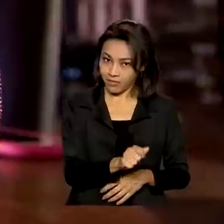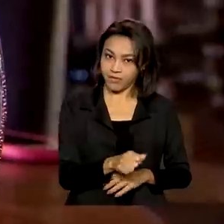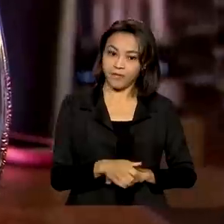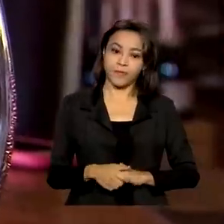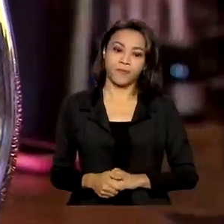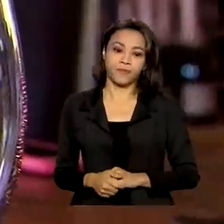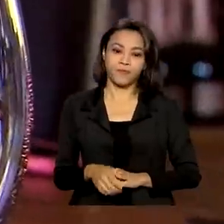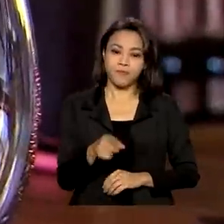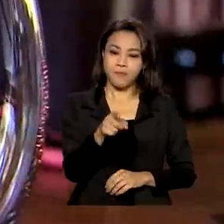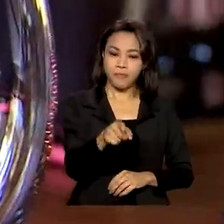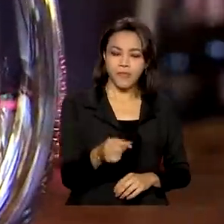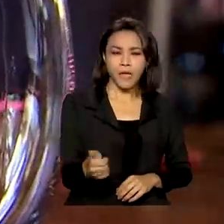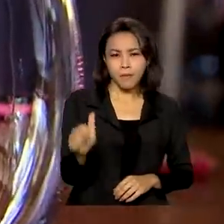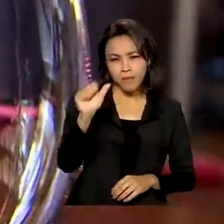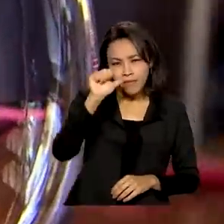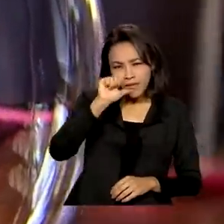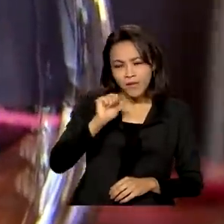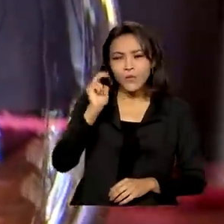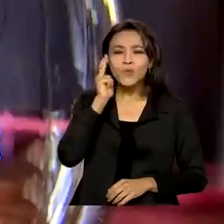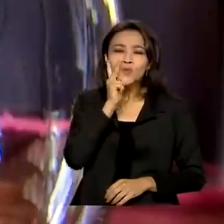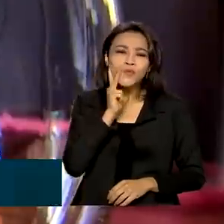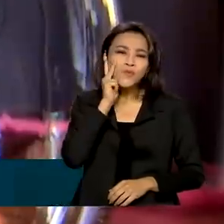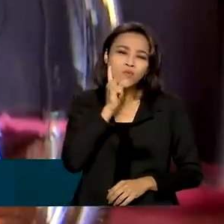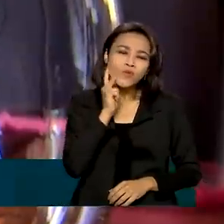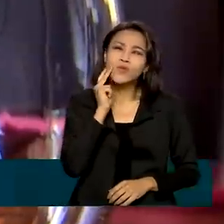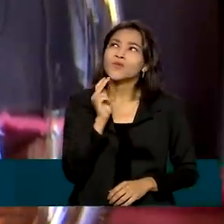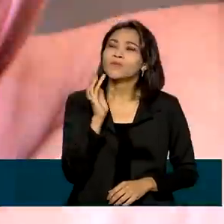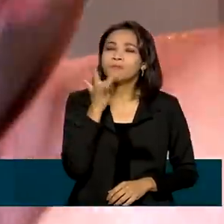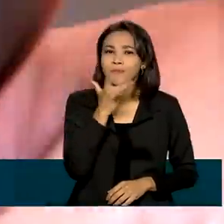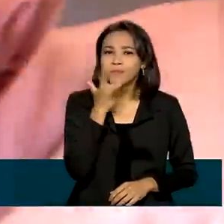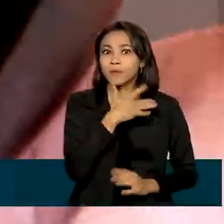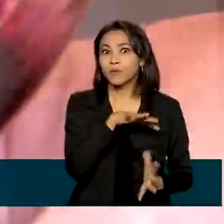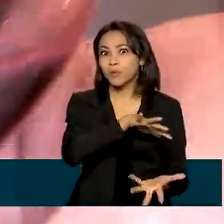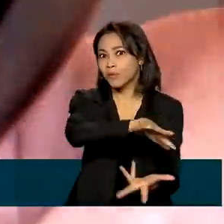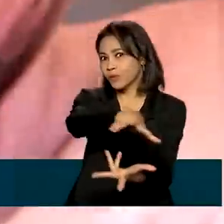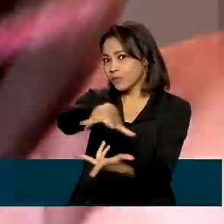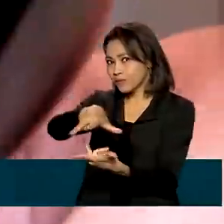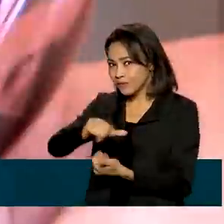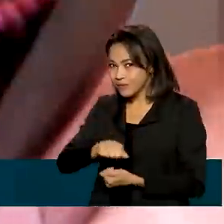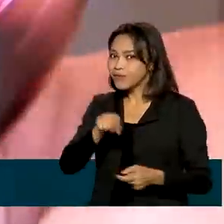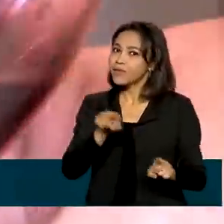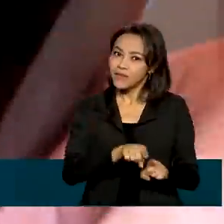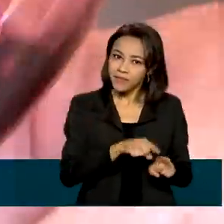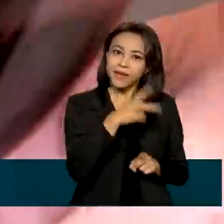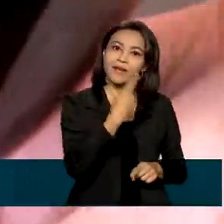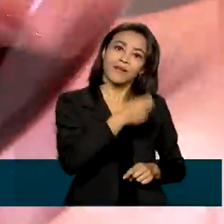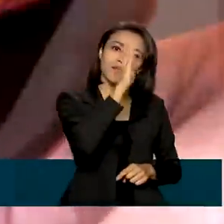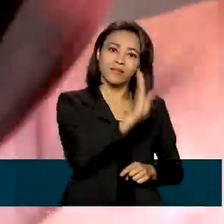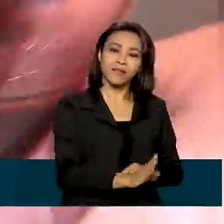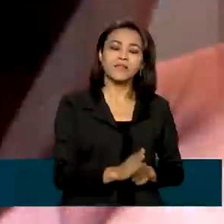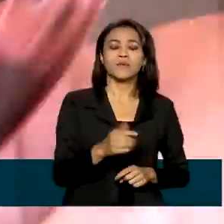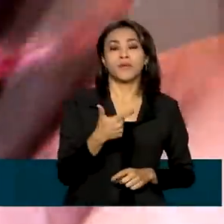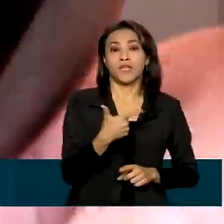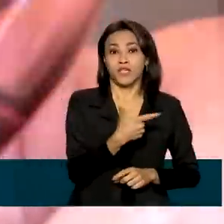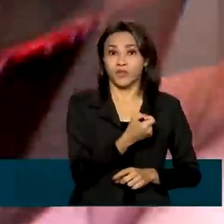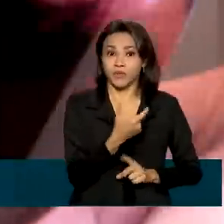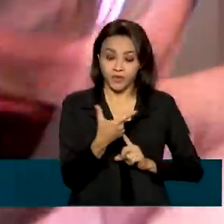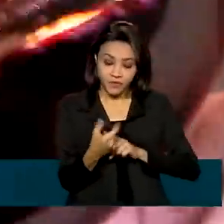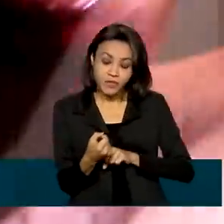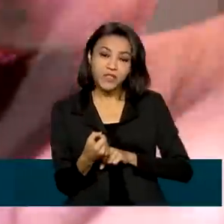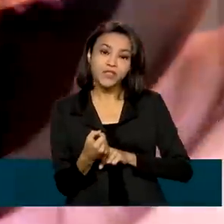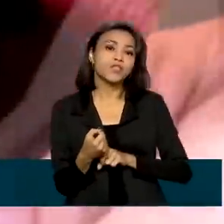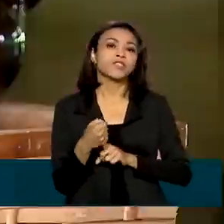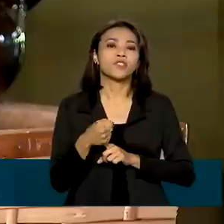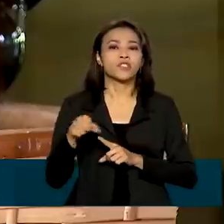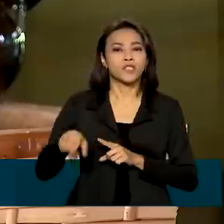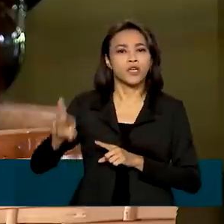Uma bebida com apreciadores em todo o mundo, que conquistou o paladar dos brasileiros. Em 2020, de acordo com a